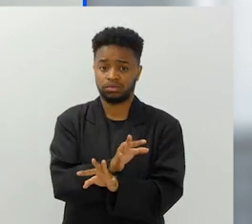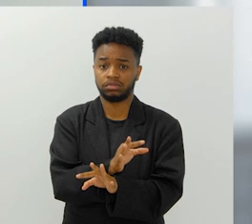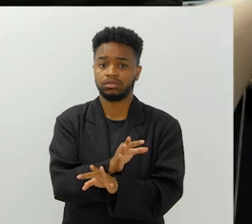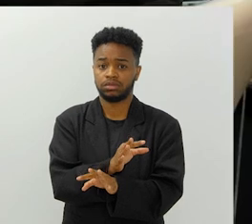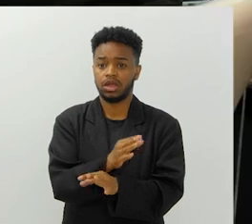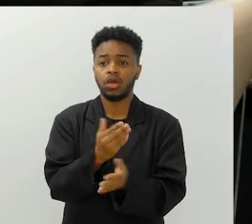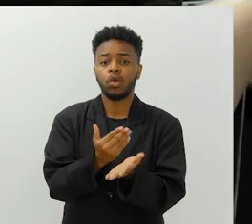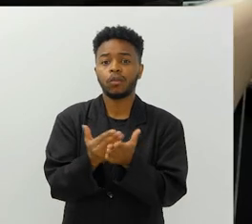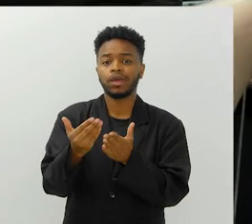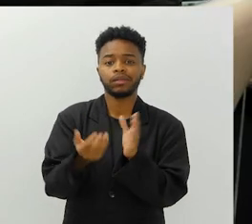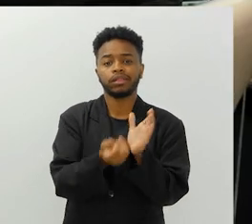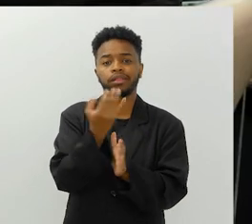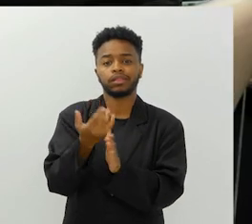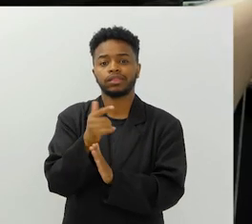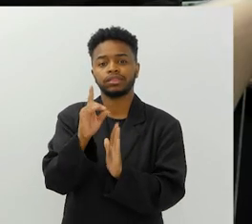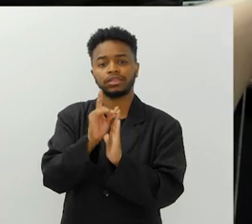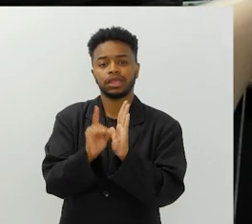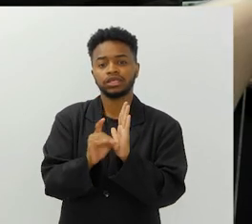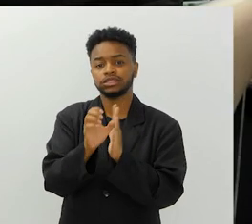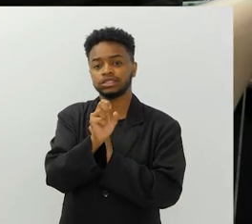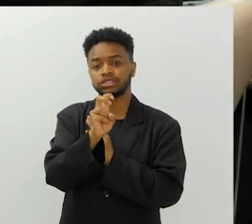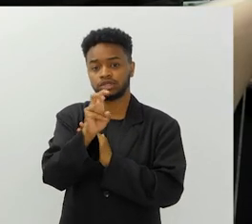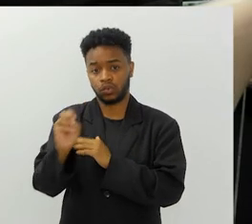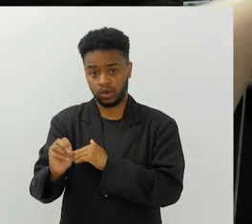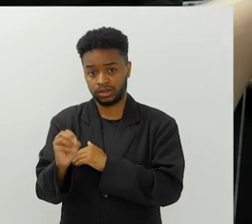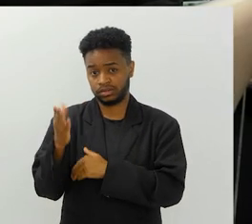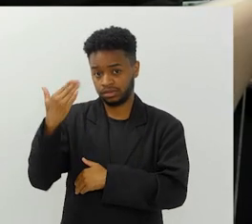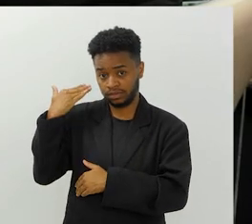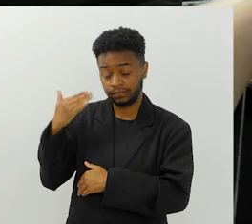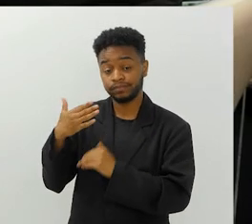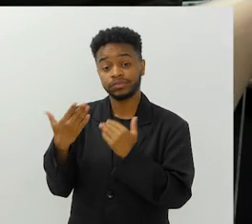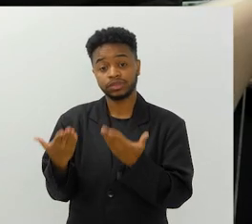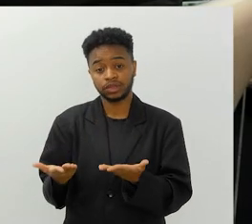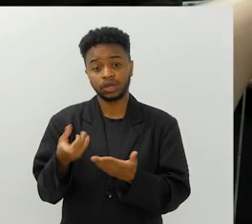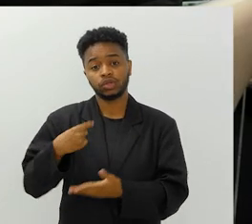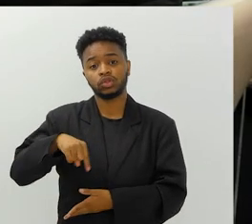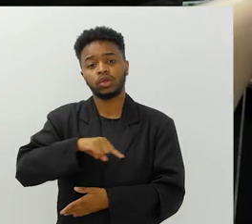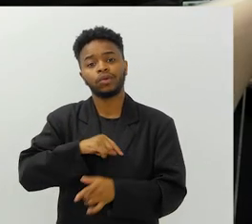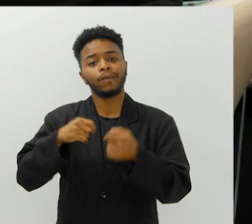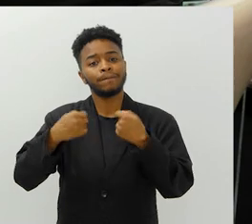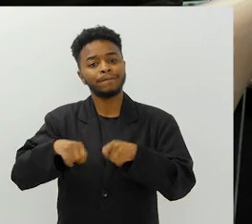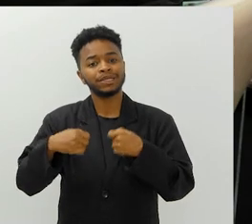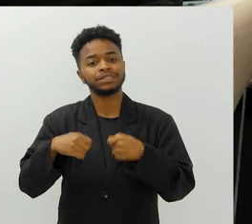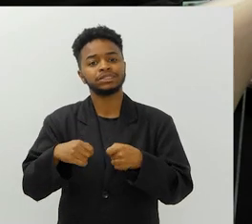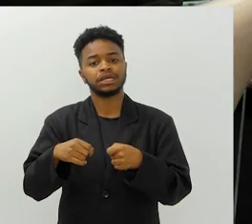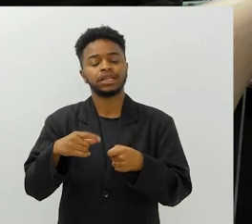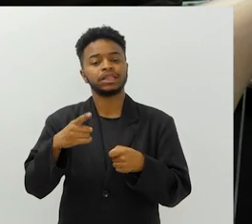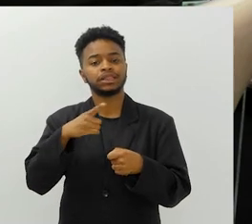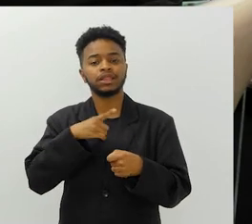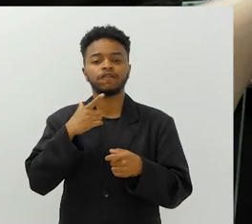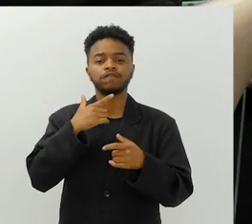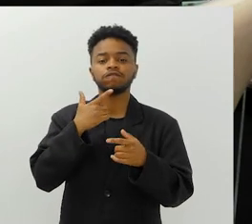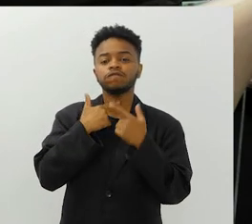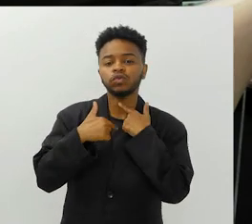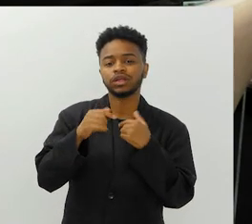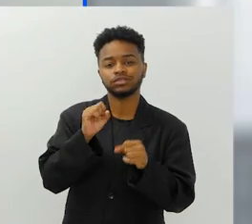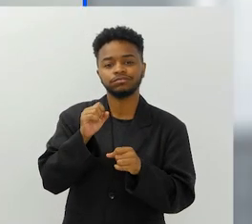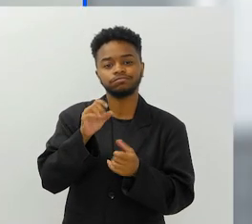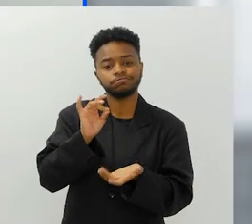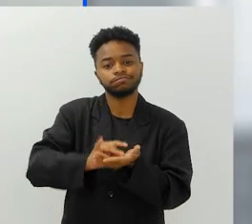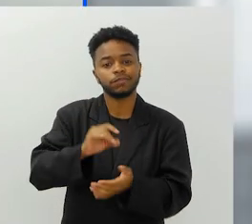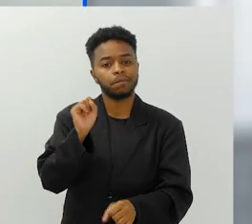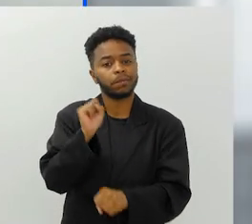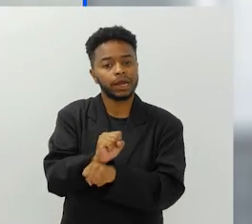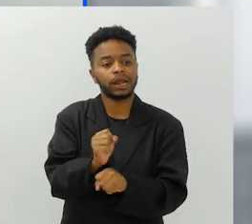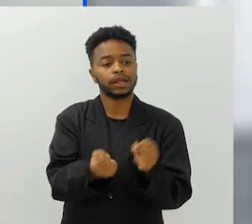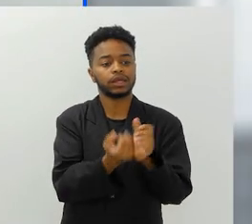quando a gente começou a produzir plástico na década de 50 do século passado. Então, assim, a gente precisa ter uma grande ambição para fechar a